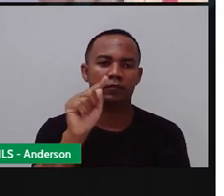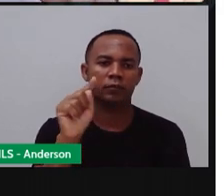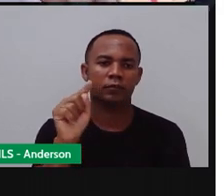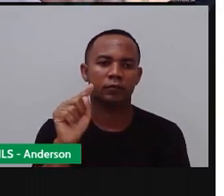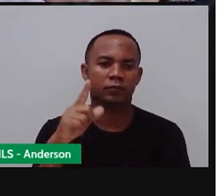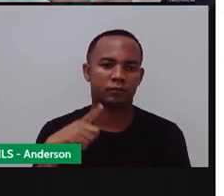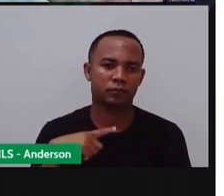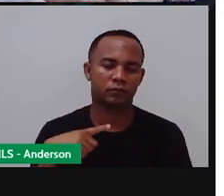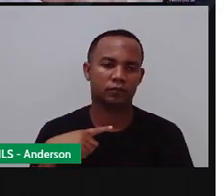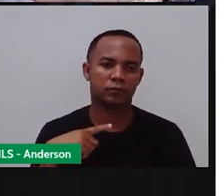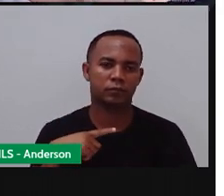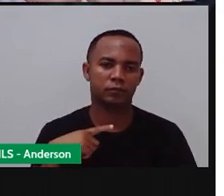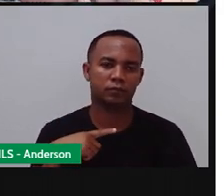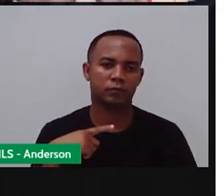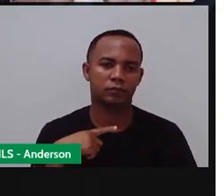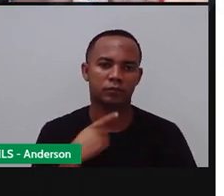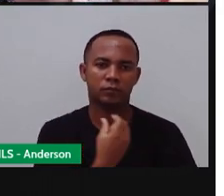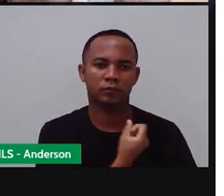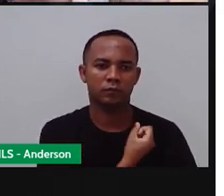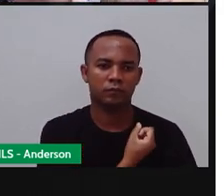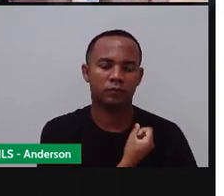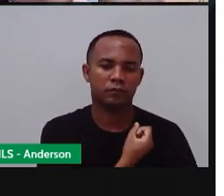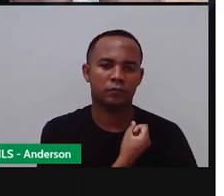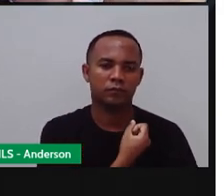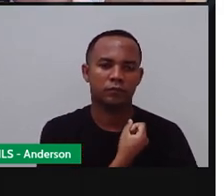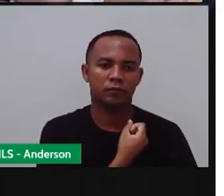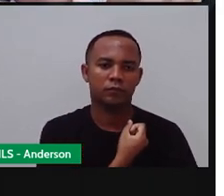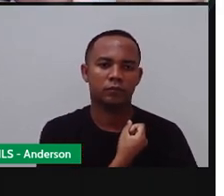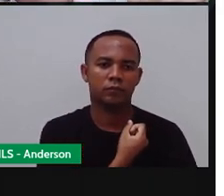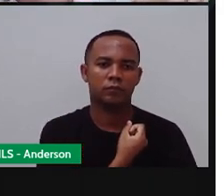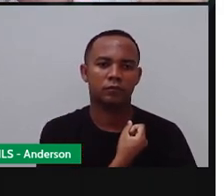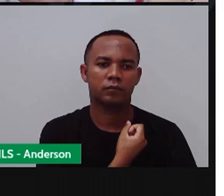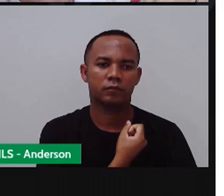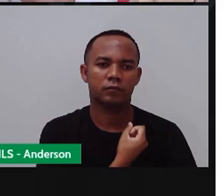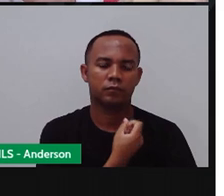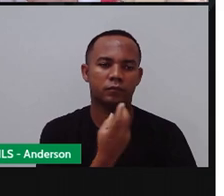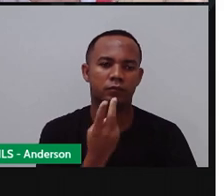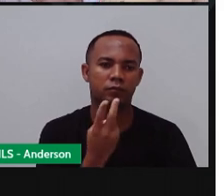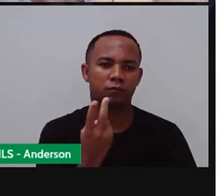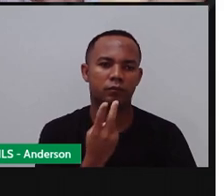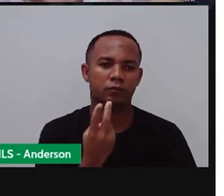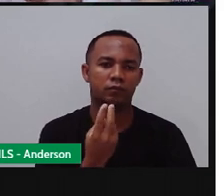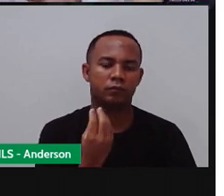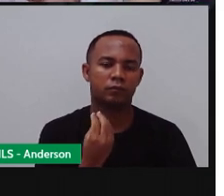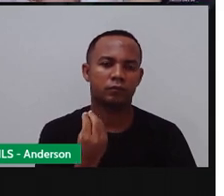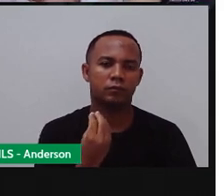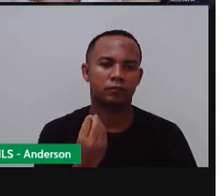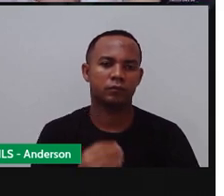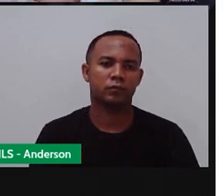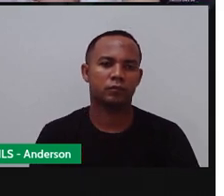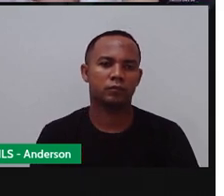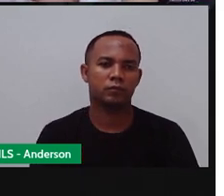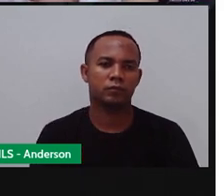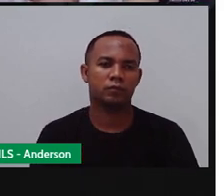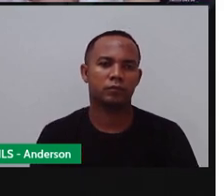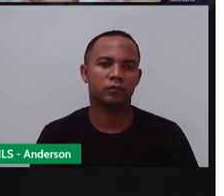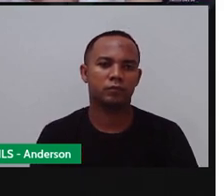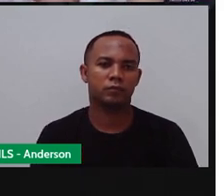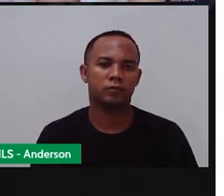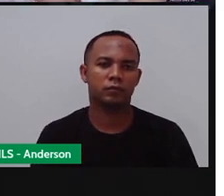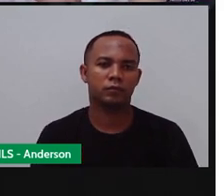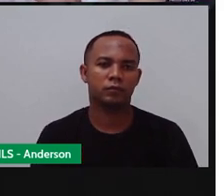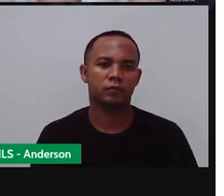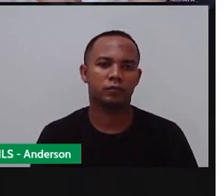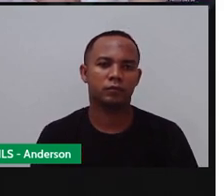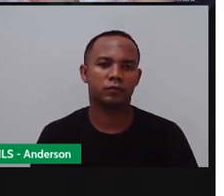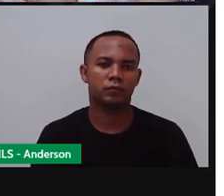está no número, no caso aqui, eu vou colocar aqui no número dois, certo? No caso aqui, está o ponteiro pequeno, que é o quê?